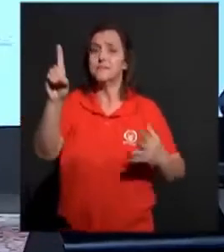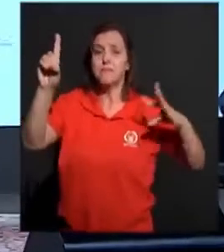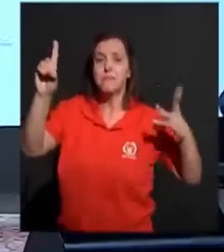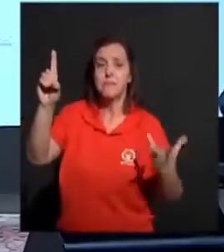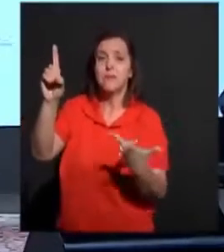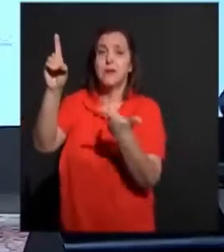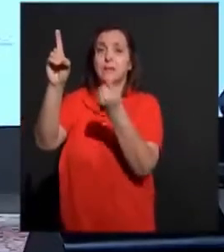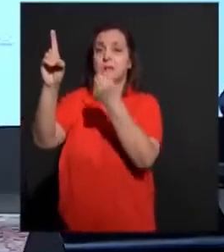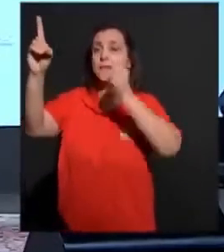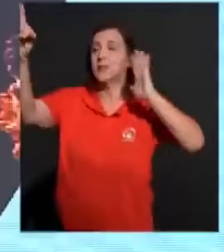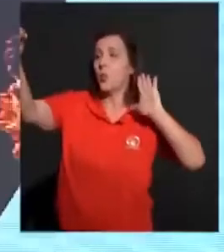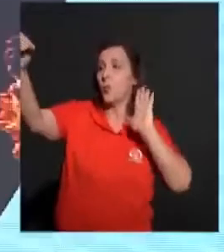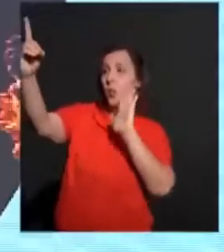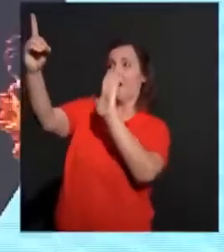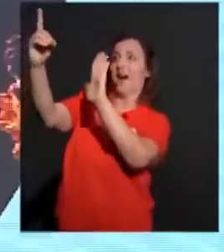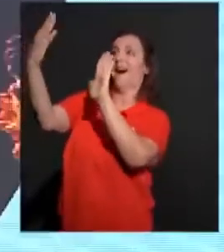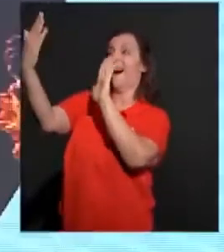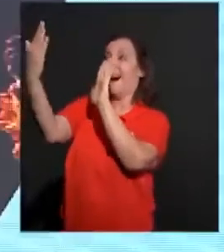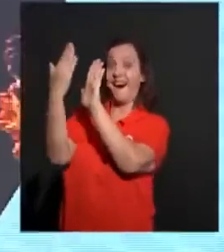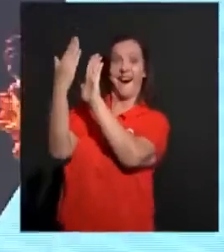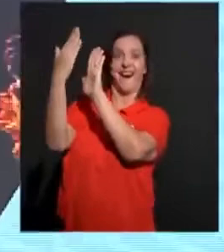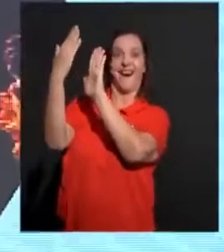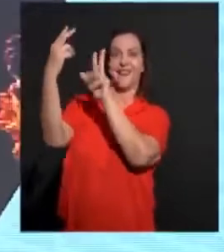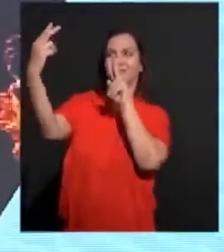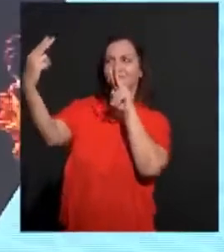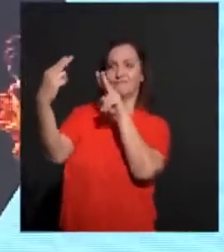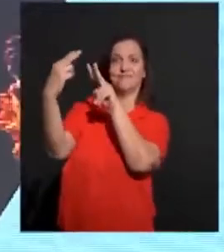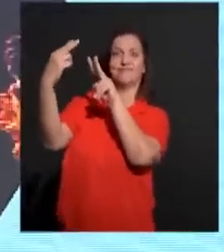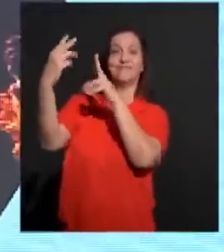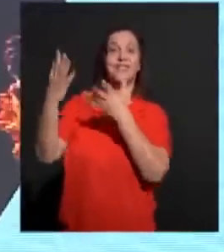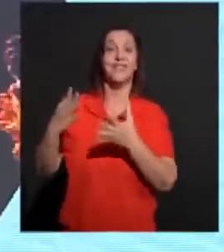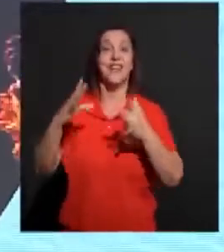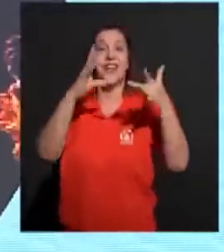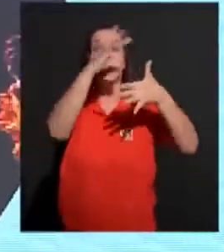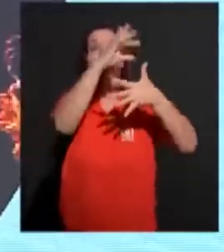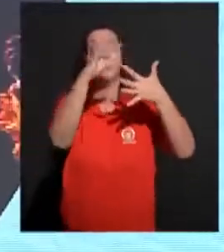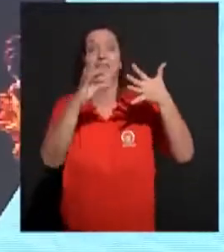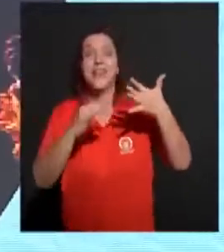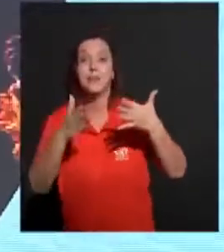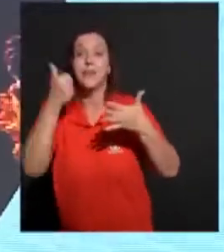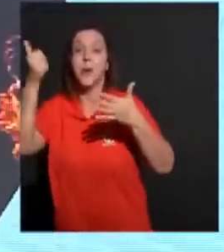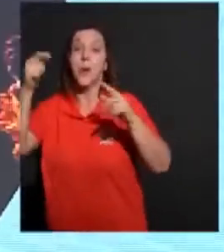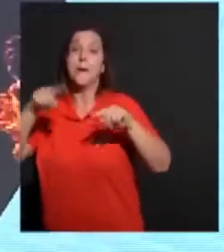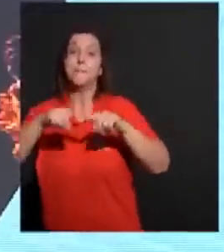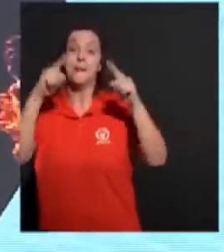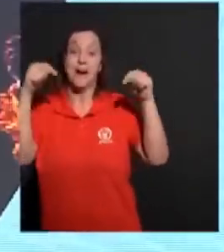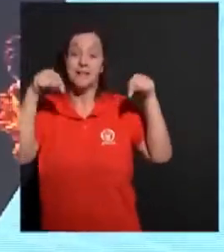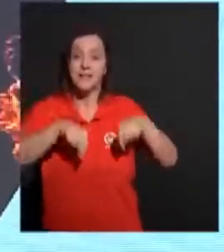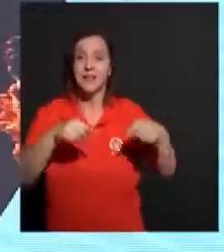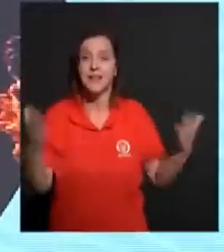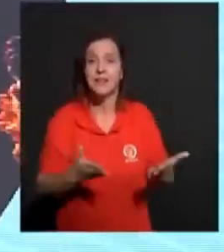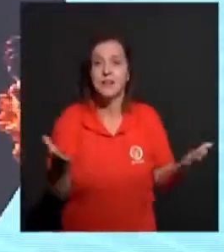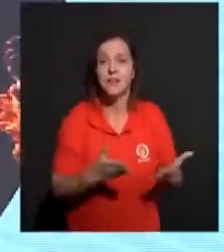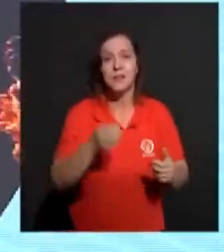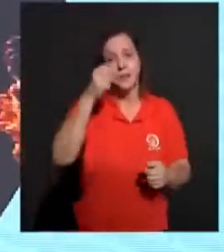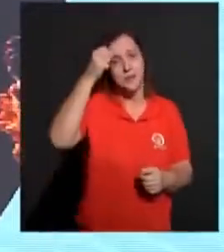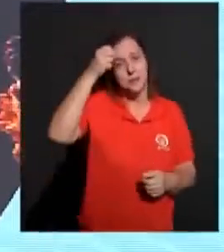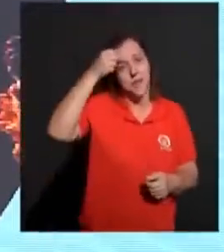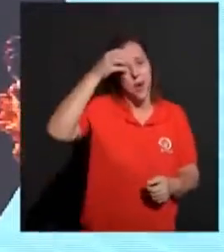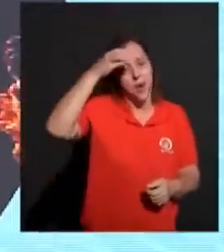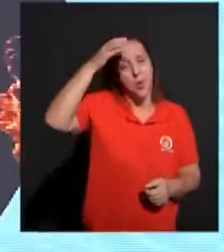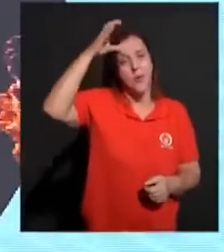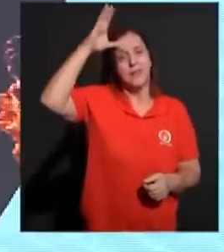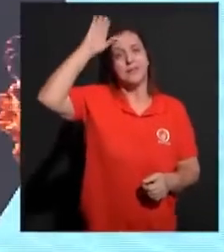poder vê-lo face a face. Detalhes ainda maior. Mas nós precisamos crescer. Avançar em